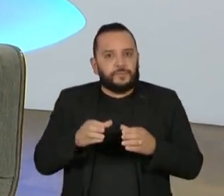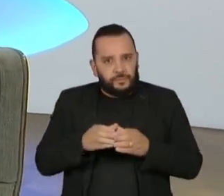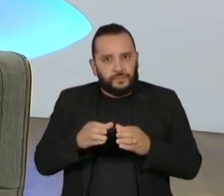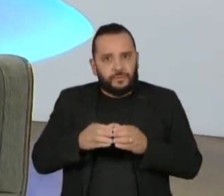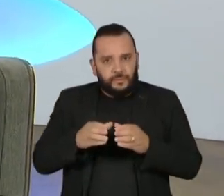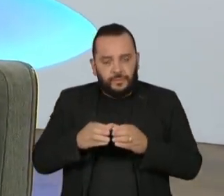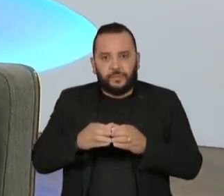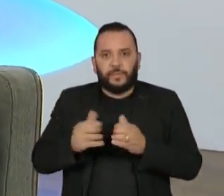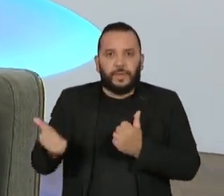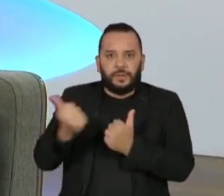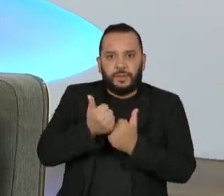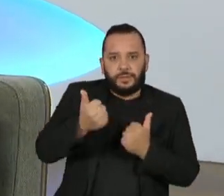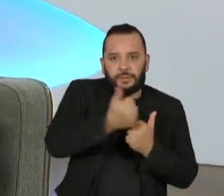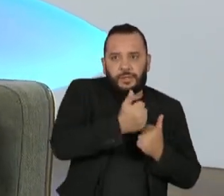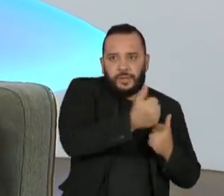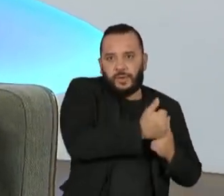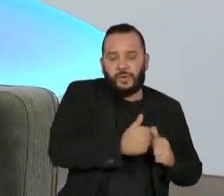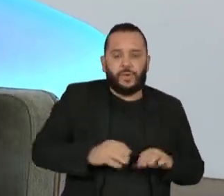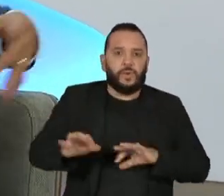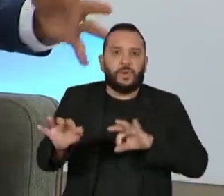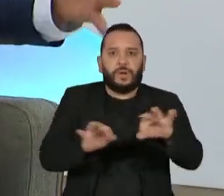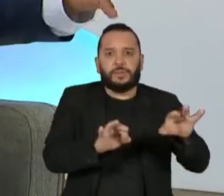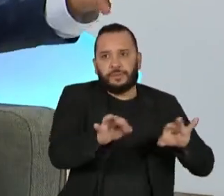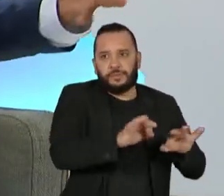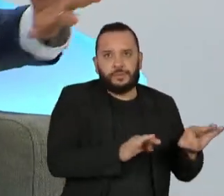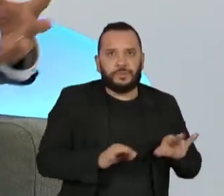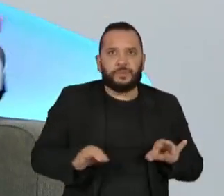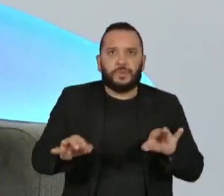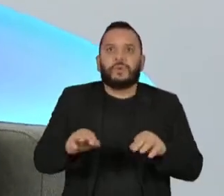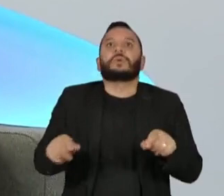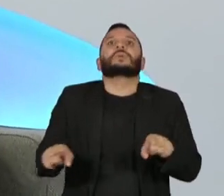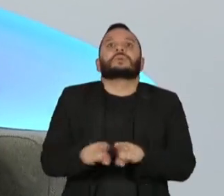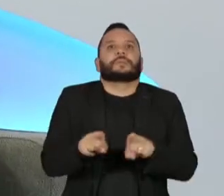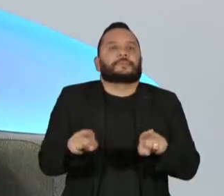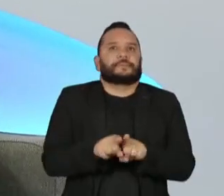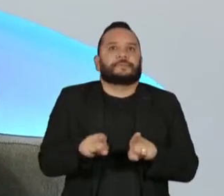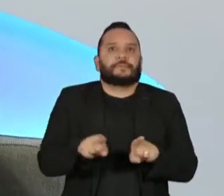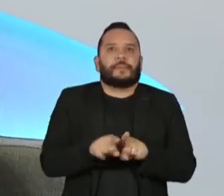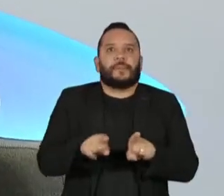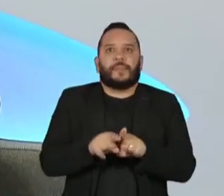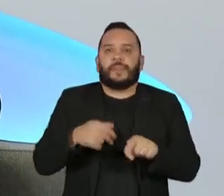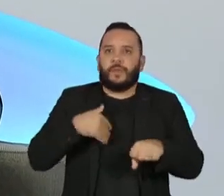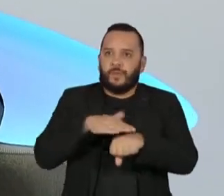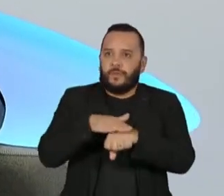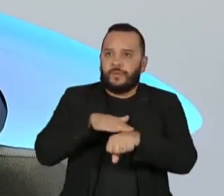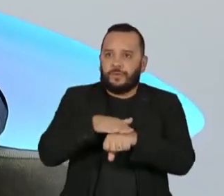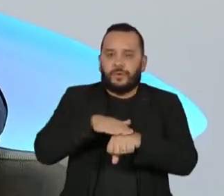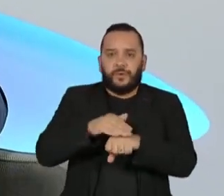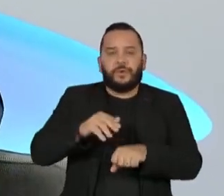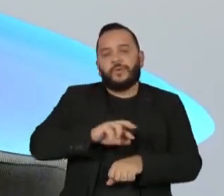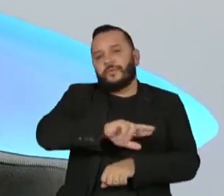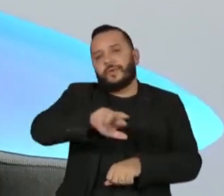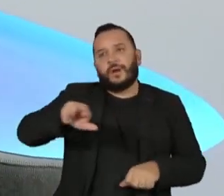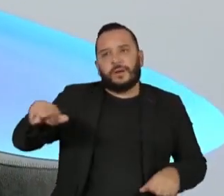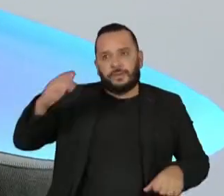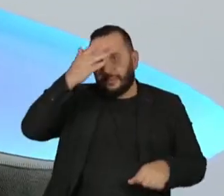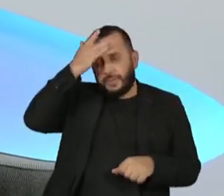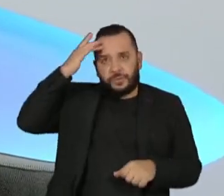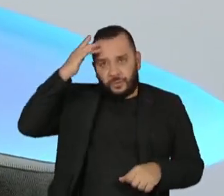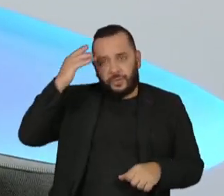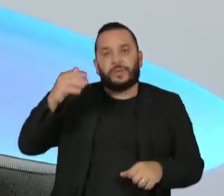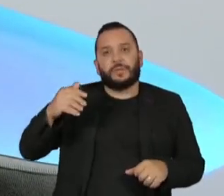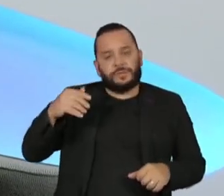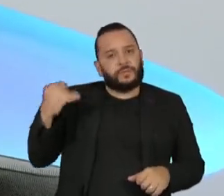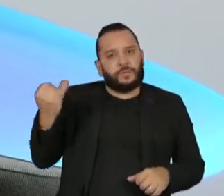fez um giro com várias autoridades do país e agora